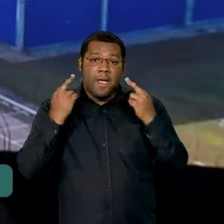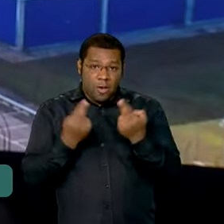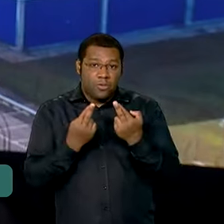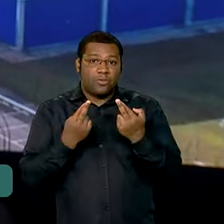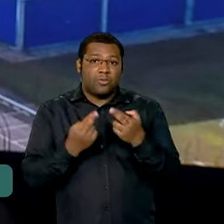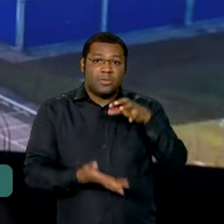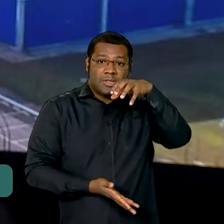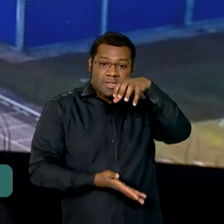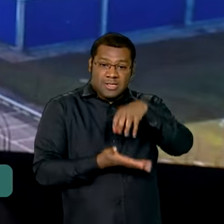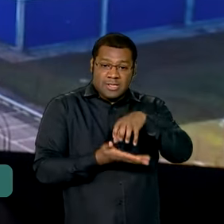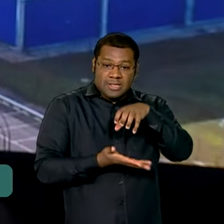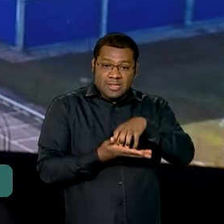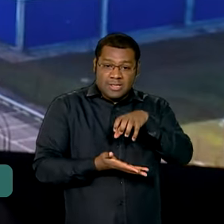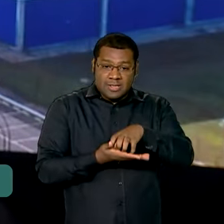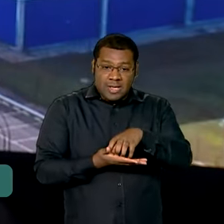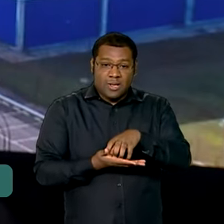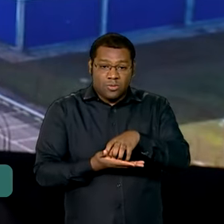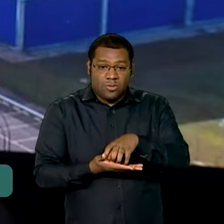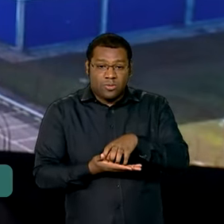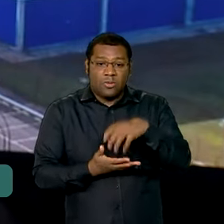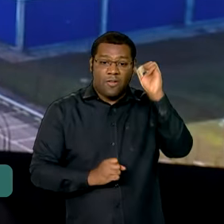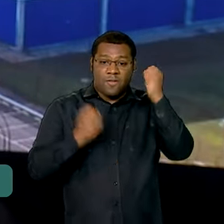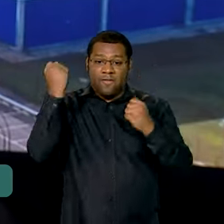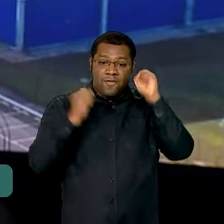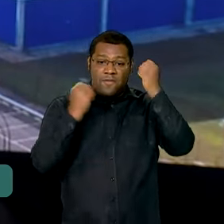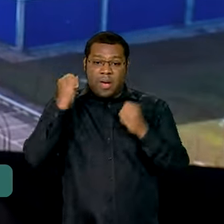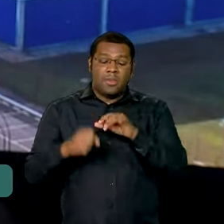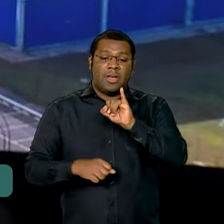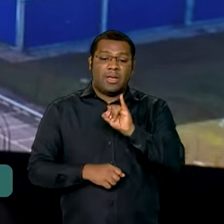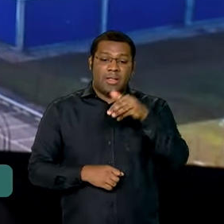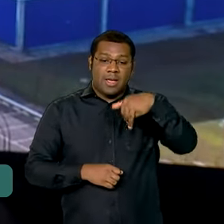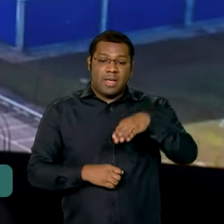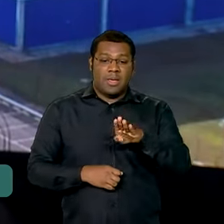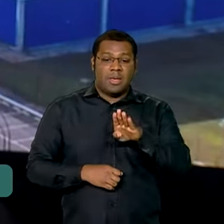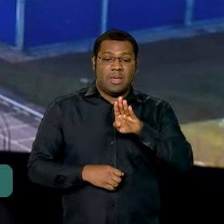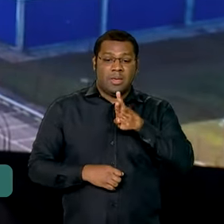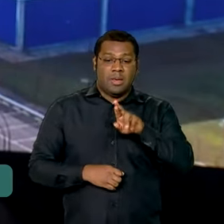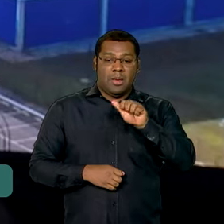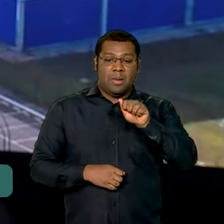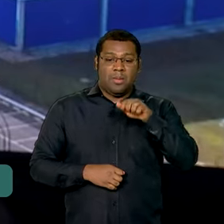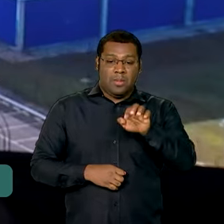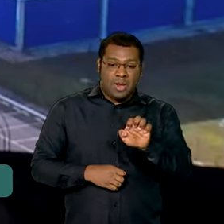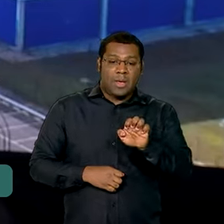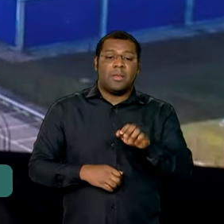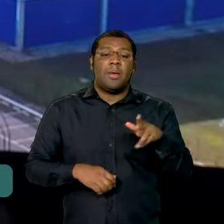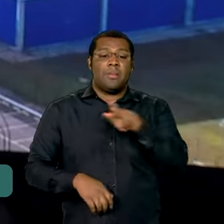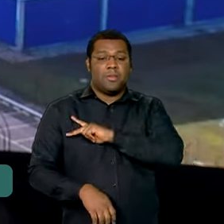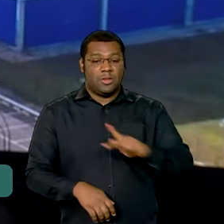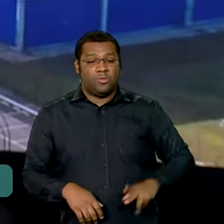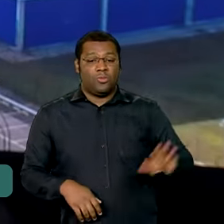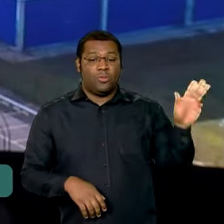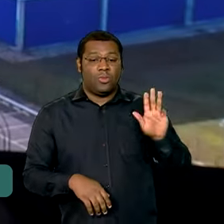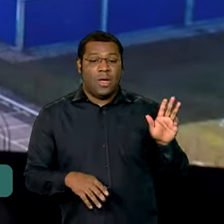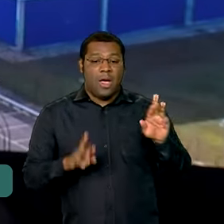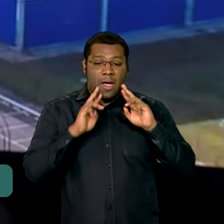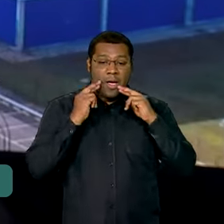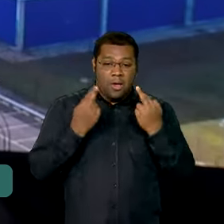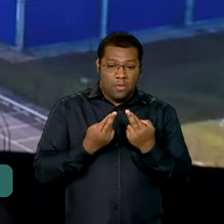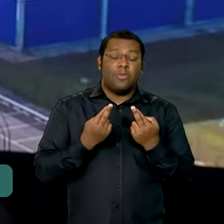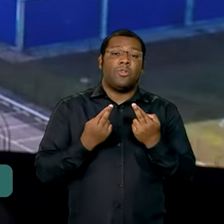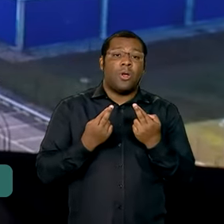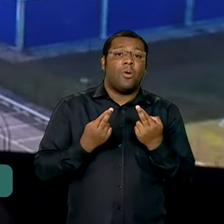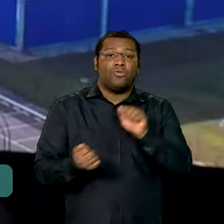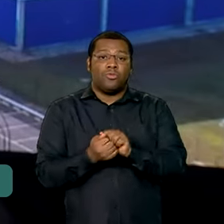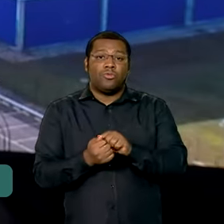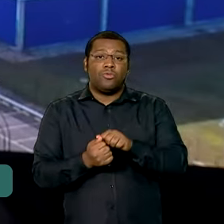sede da fábrica da Embraer, onde ele também se reúne com o diretor-presidente da Azul,